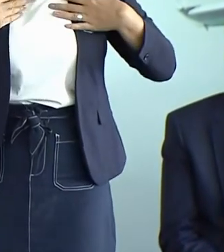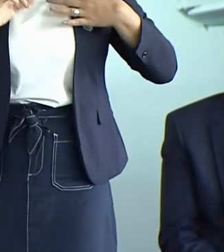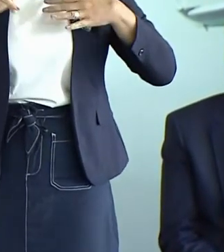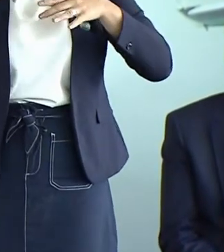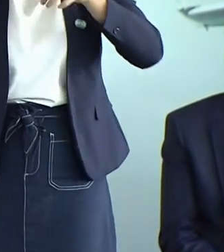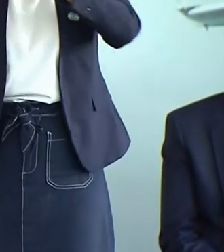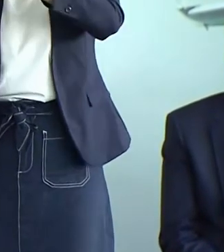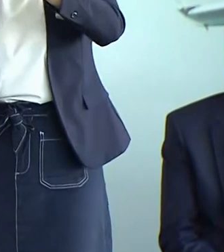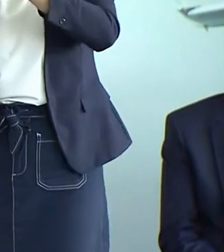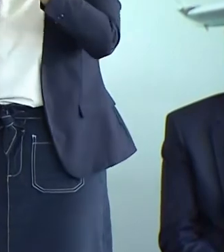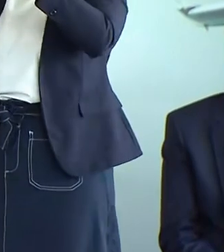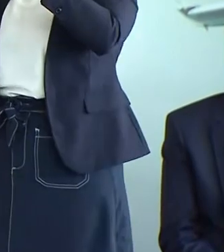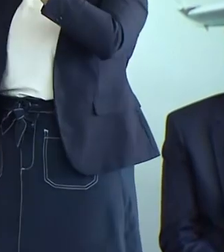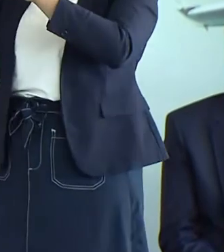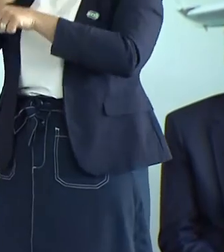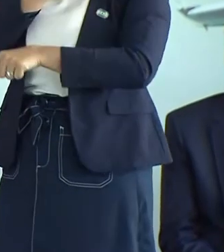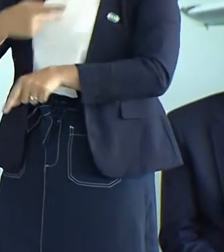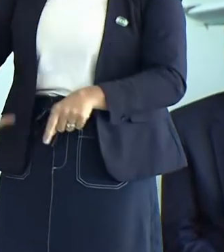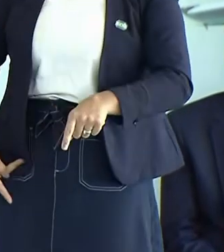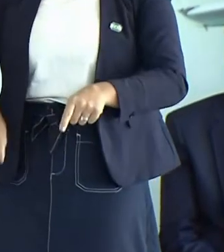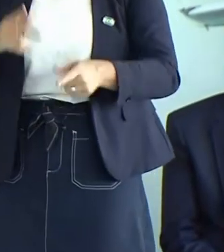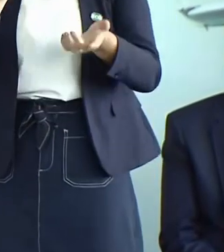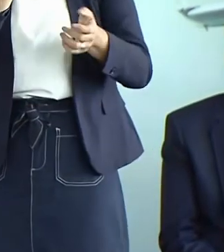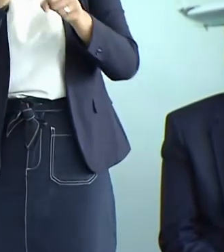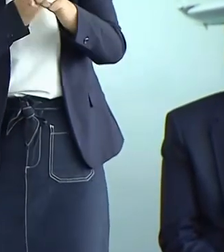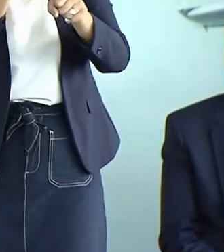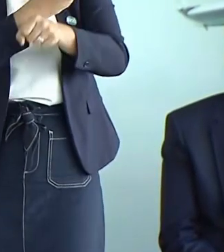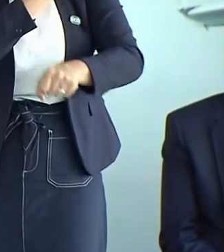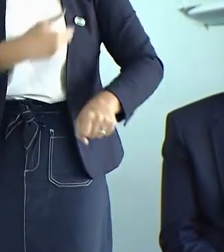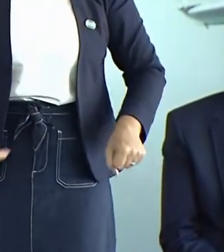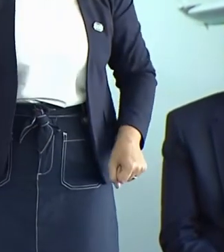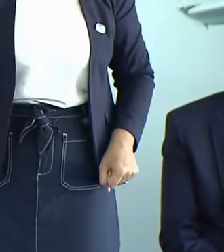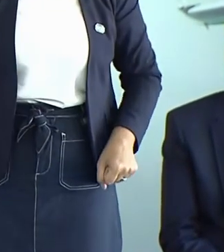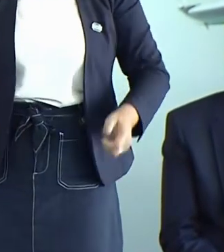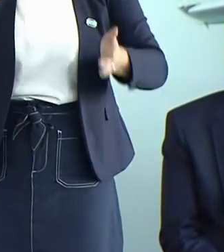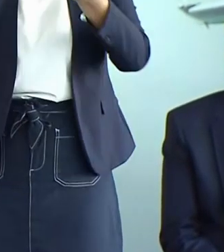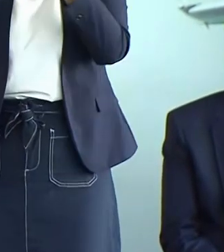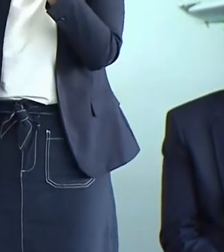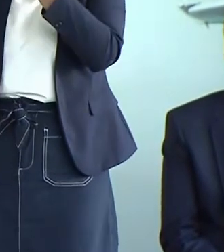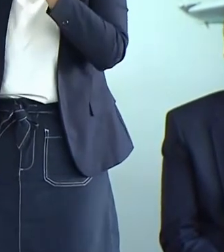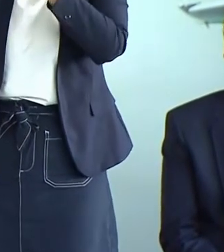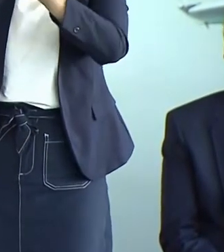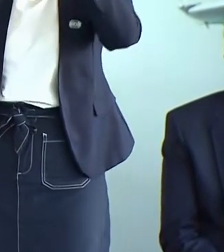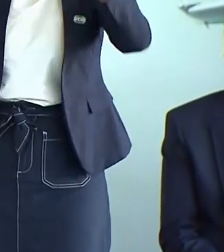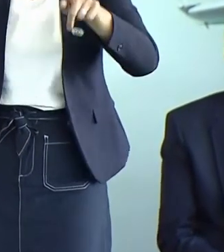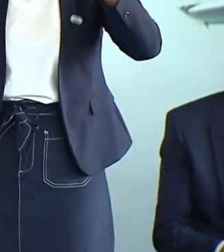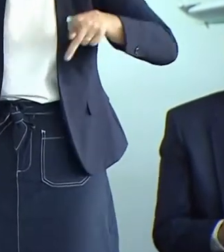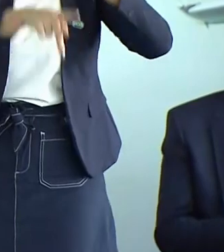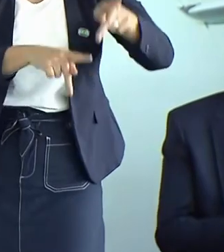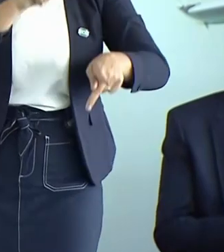outro presidente ou qualquer governador. É uma obra feita com o dinheiro do povo brasileiro.